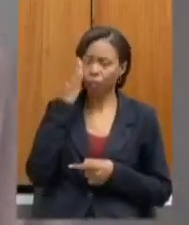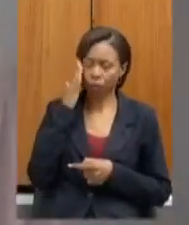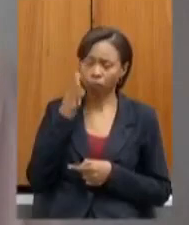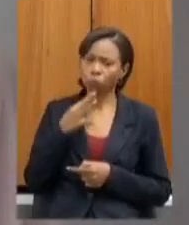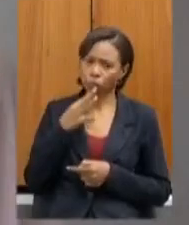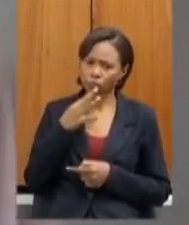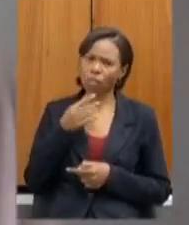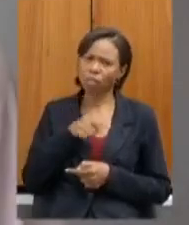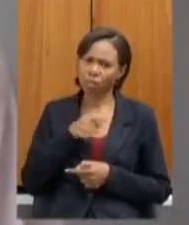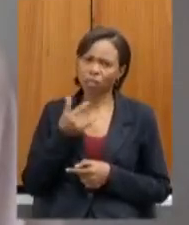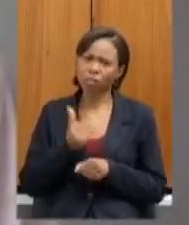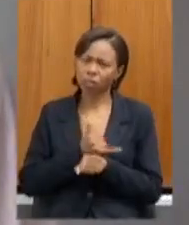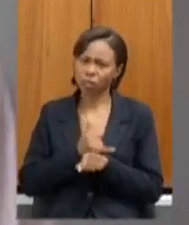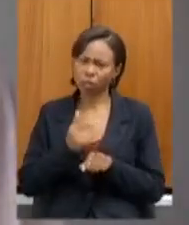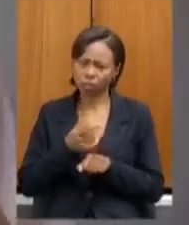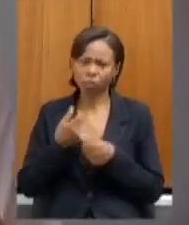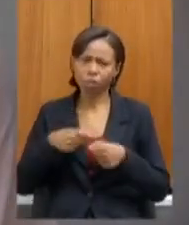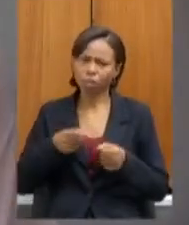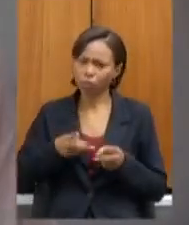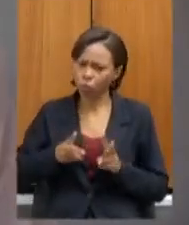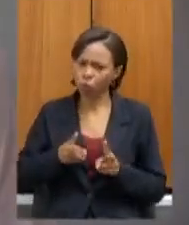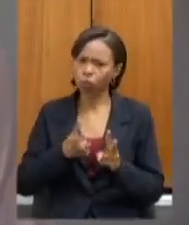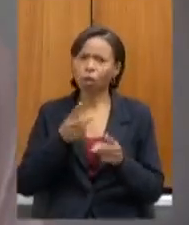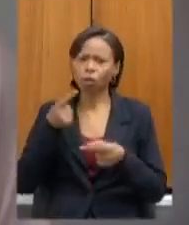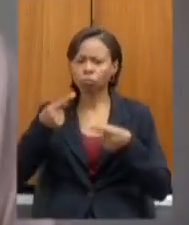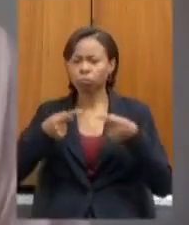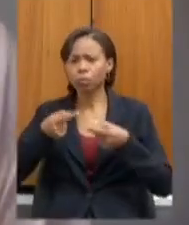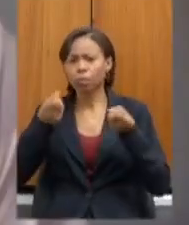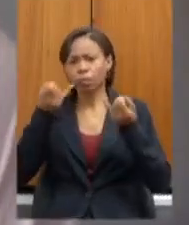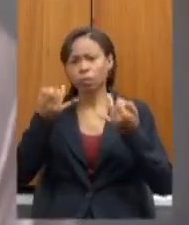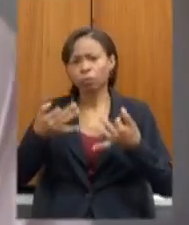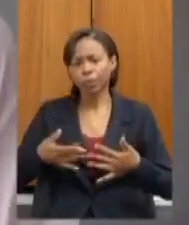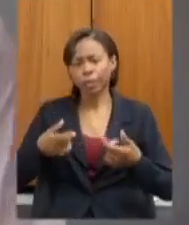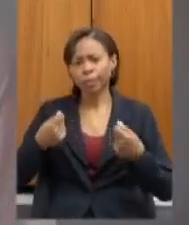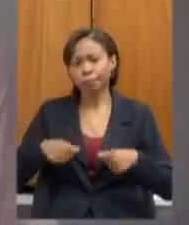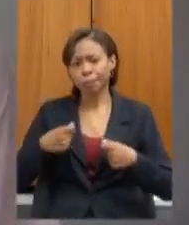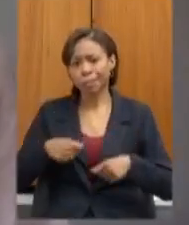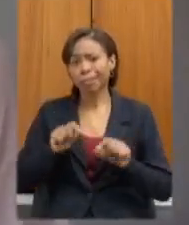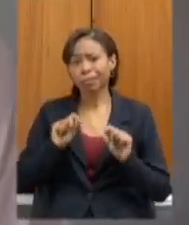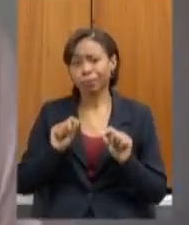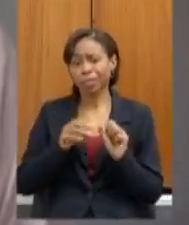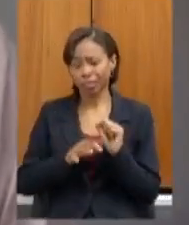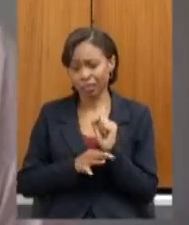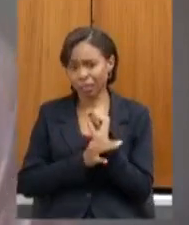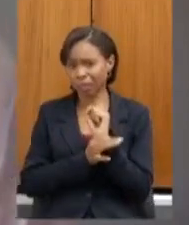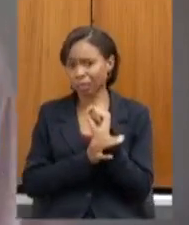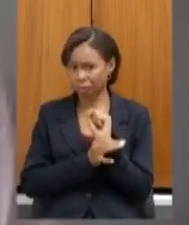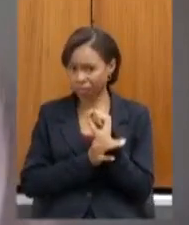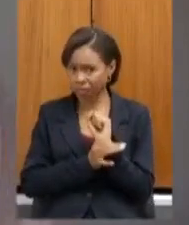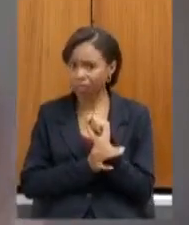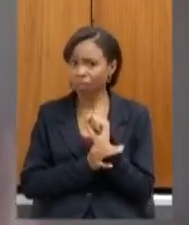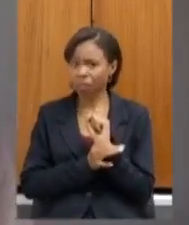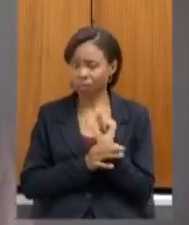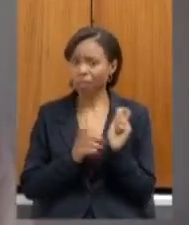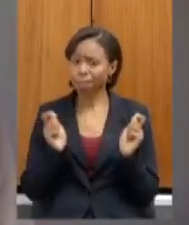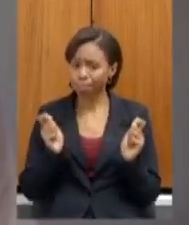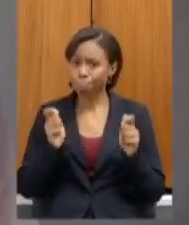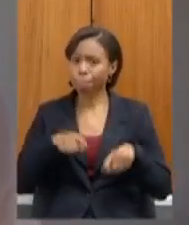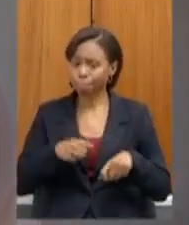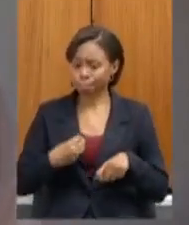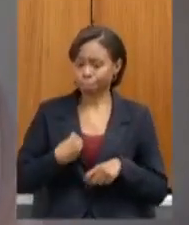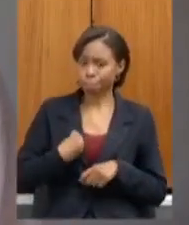é onde a gente precisa seguir discutindo e explicando que o que a gente precisa é garantir né essas boas condições de